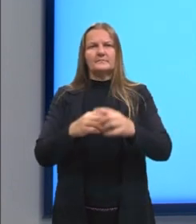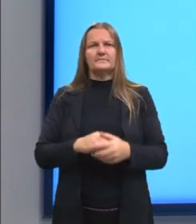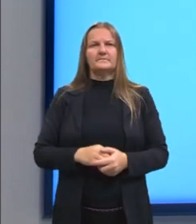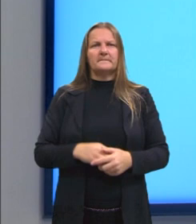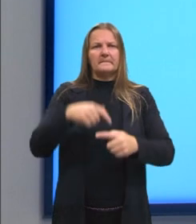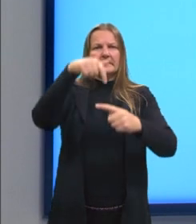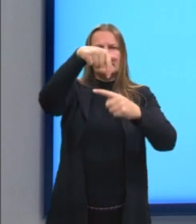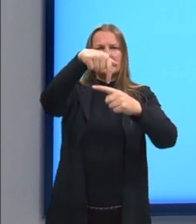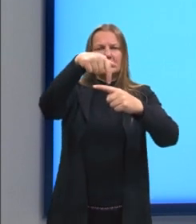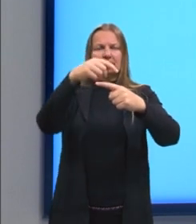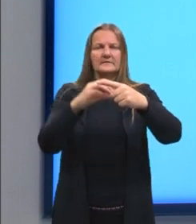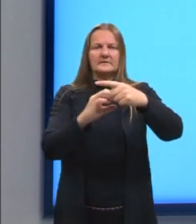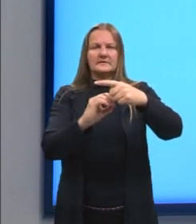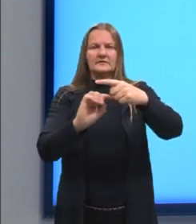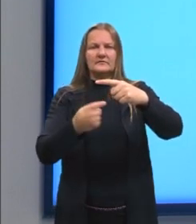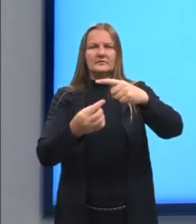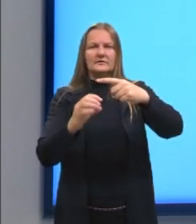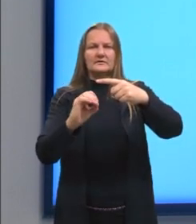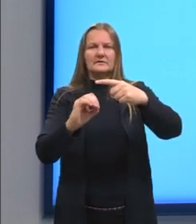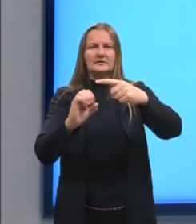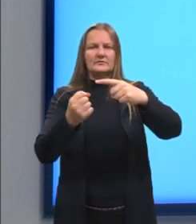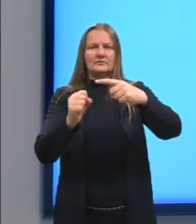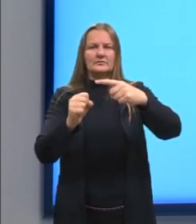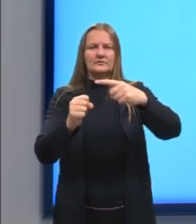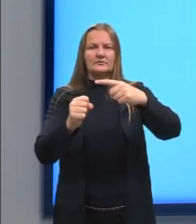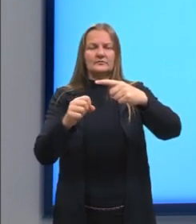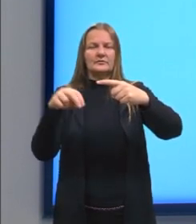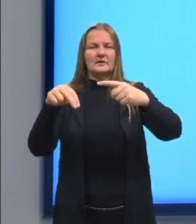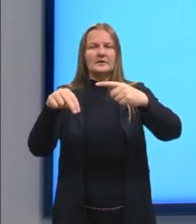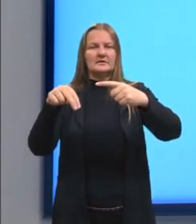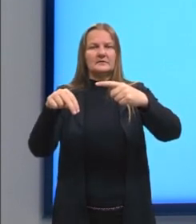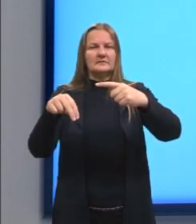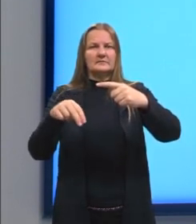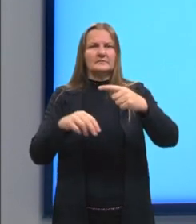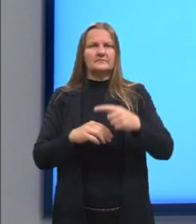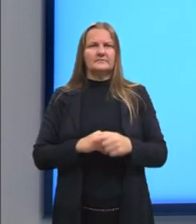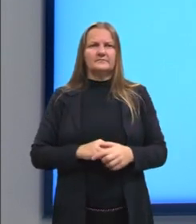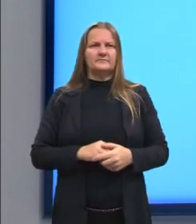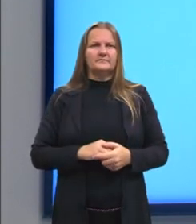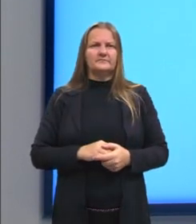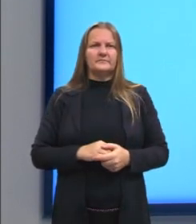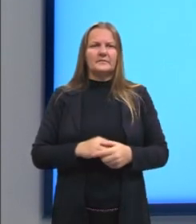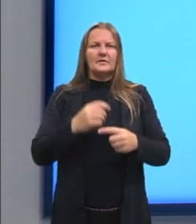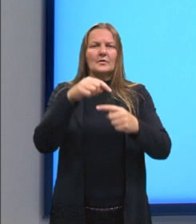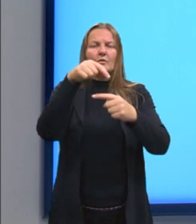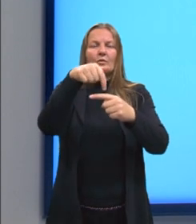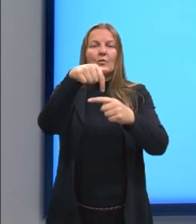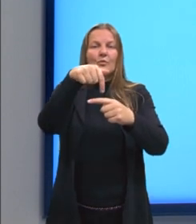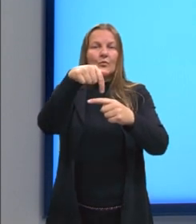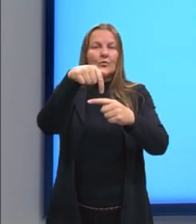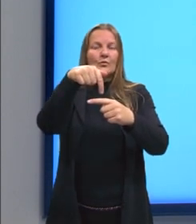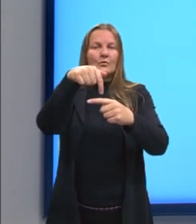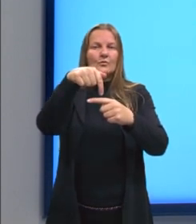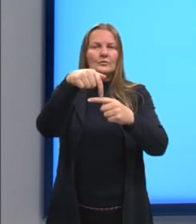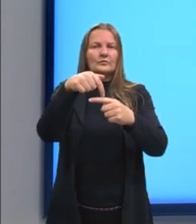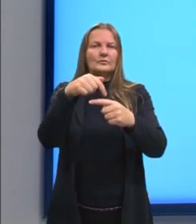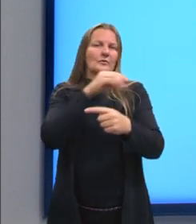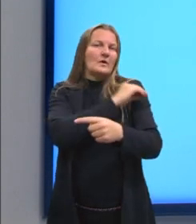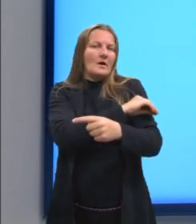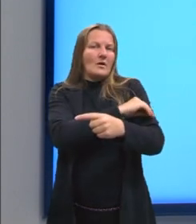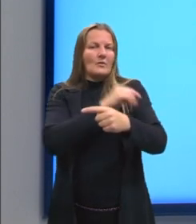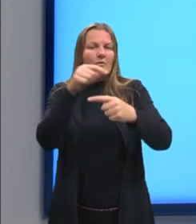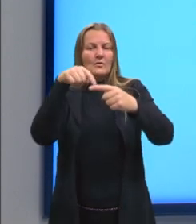Q sobre 0,08 M. Portanto, quantidade de álcool sobre 0